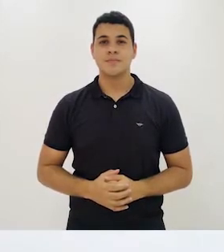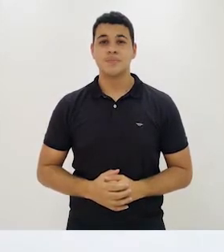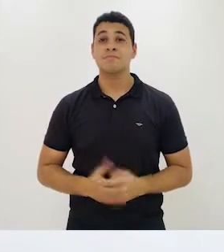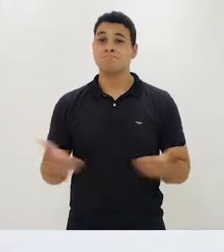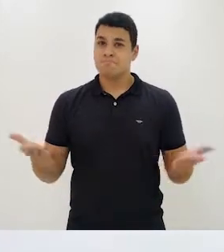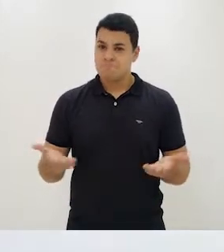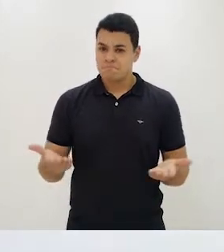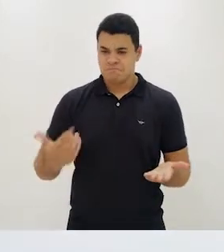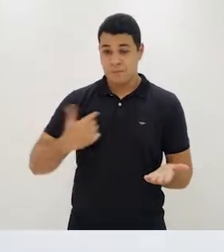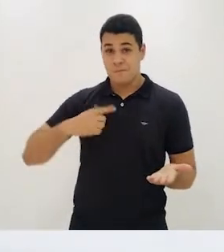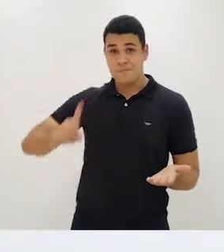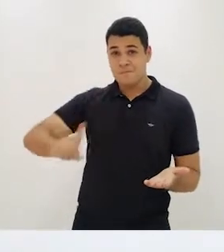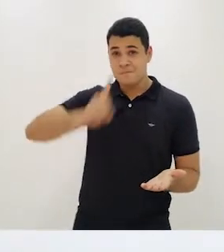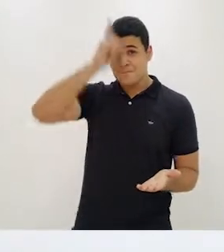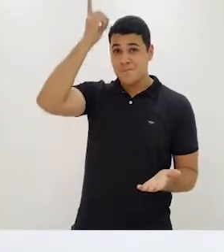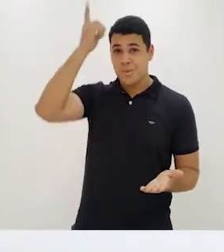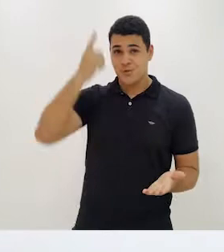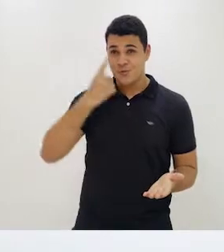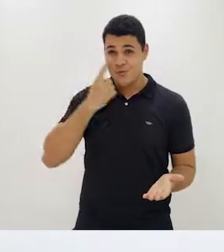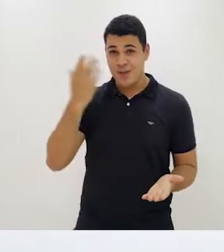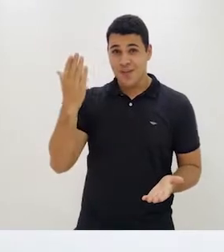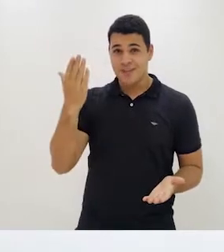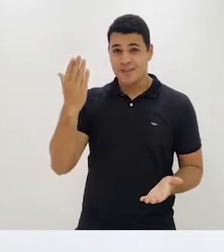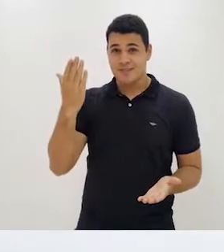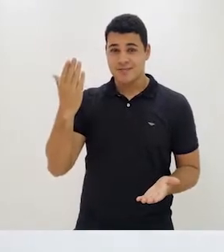Agora, vou improvisar mais.